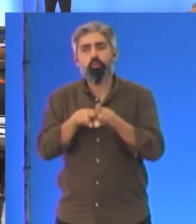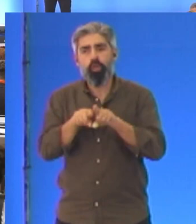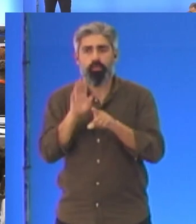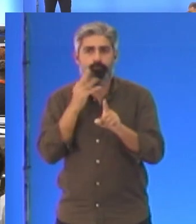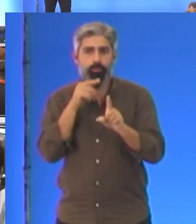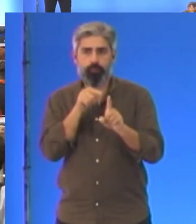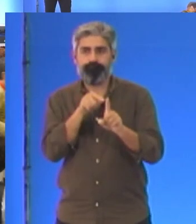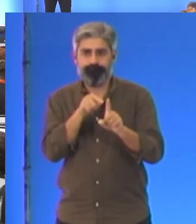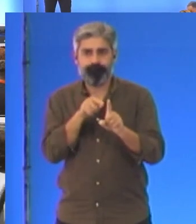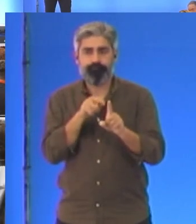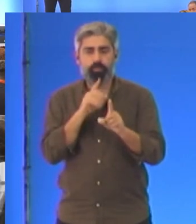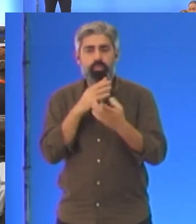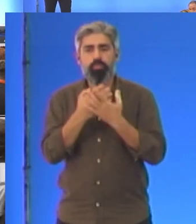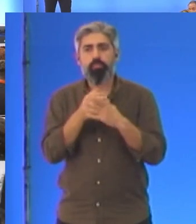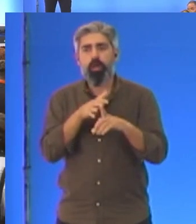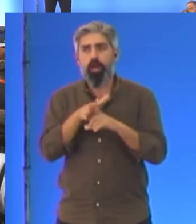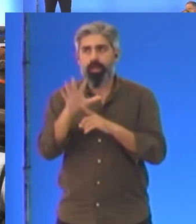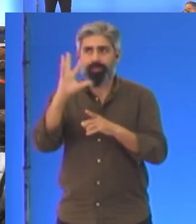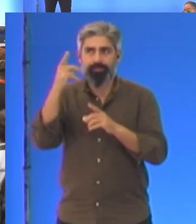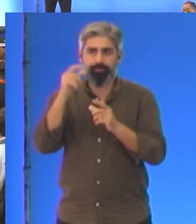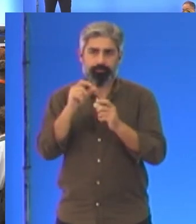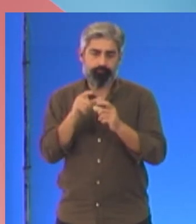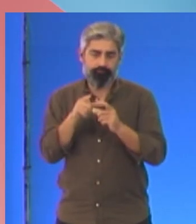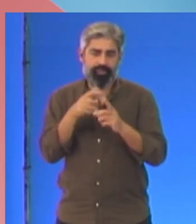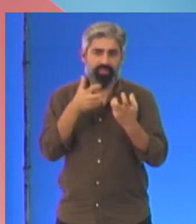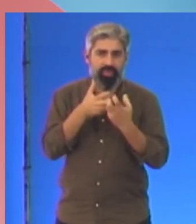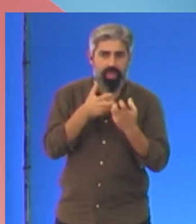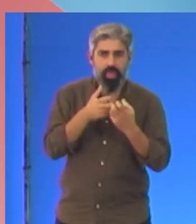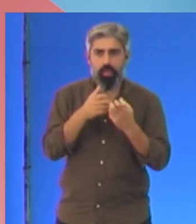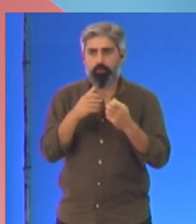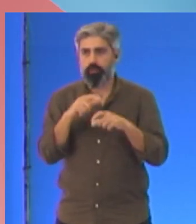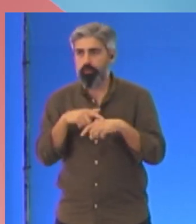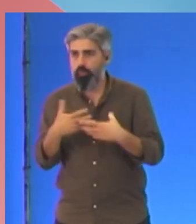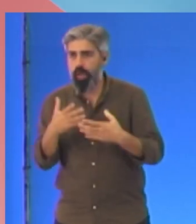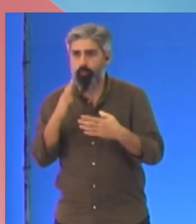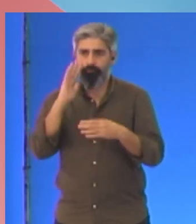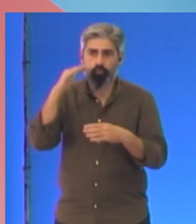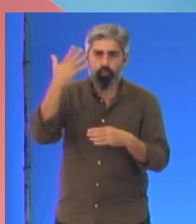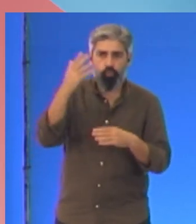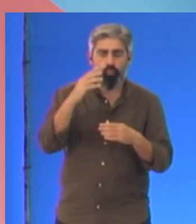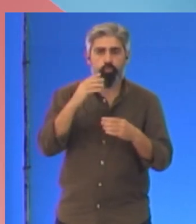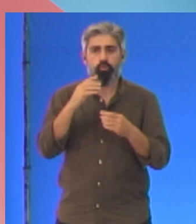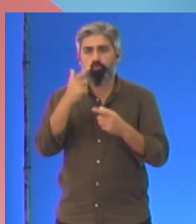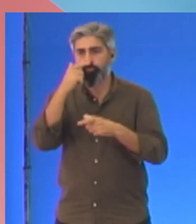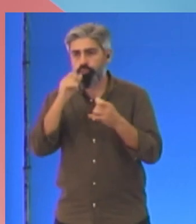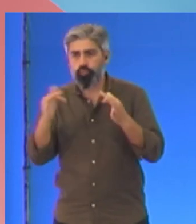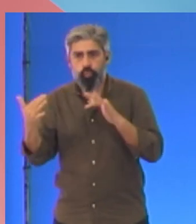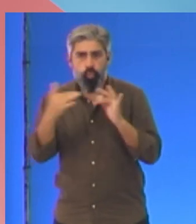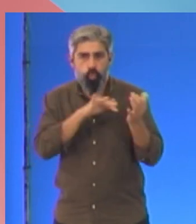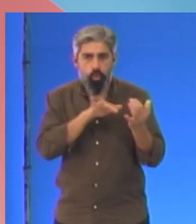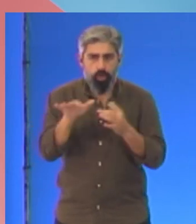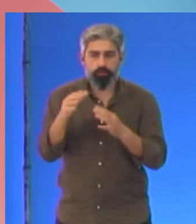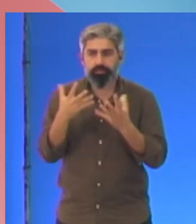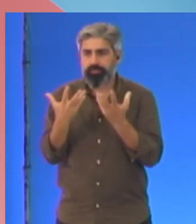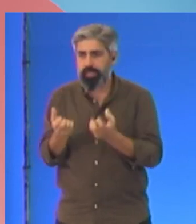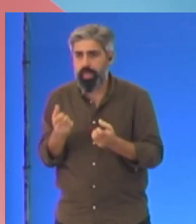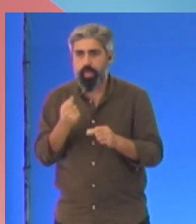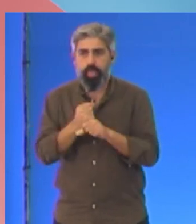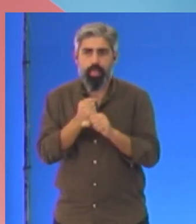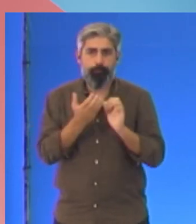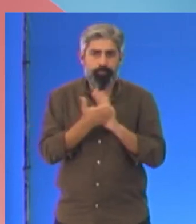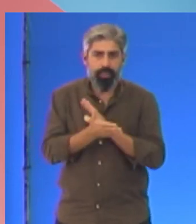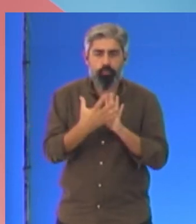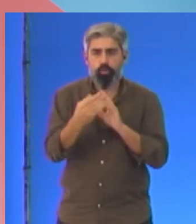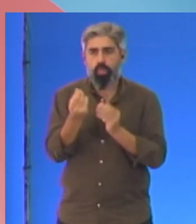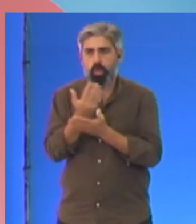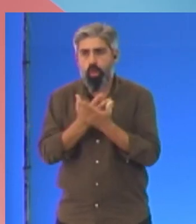determinará as guerras, as atuais e as do futuro, o fluxo de pessoas, a seca, o emprego, o modelo económico, o modo